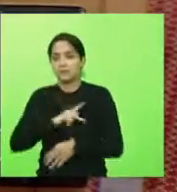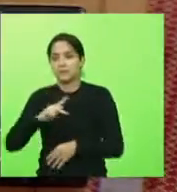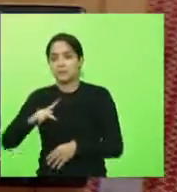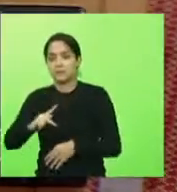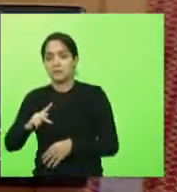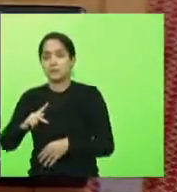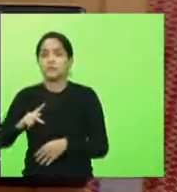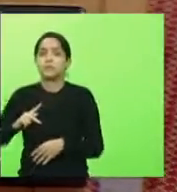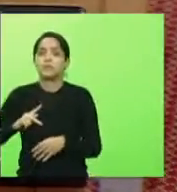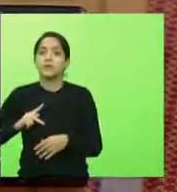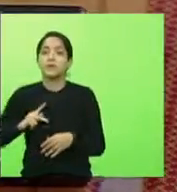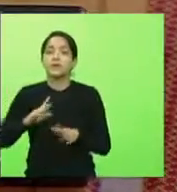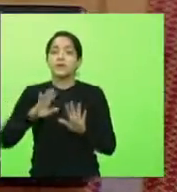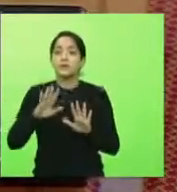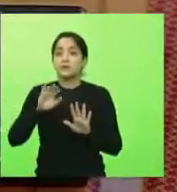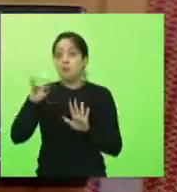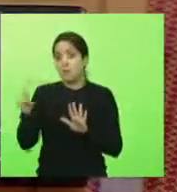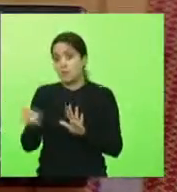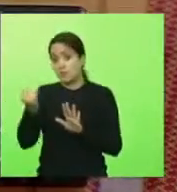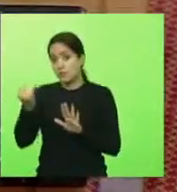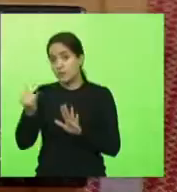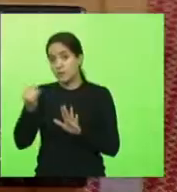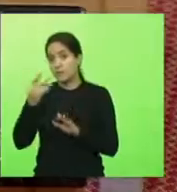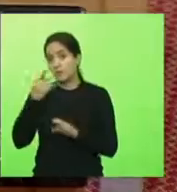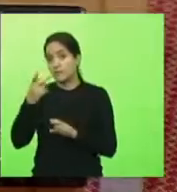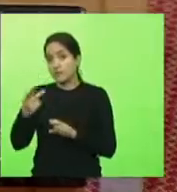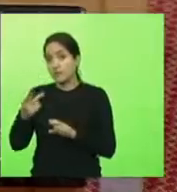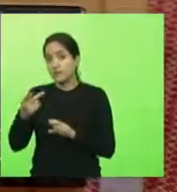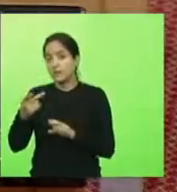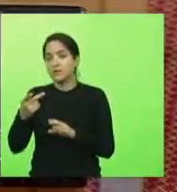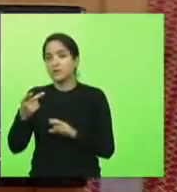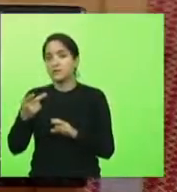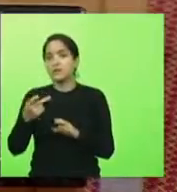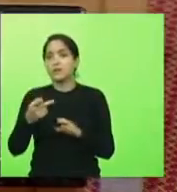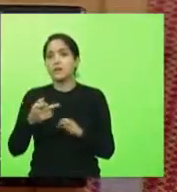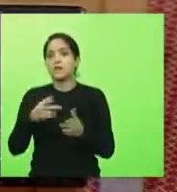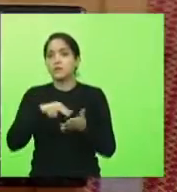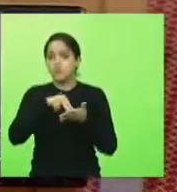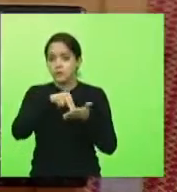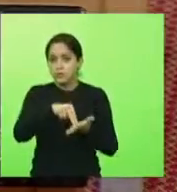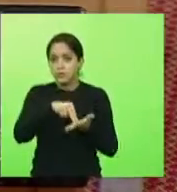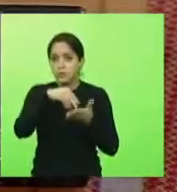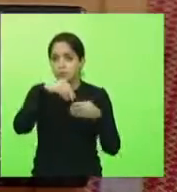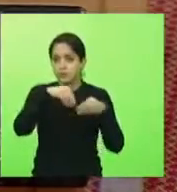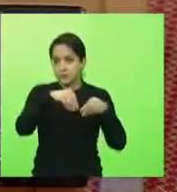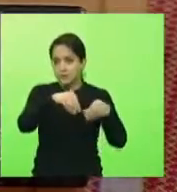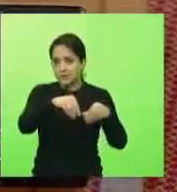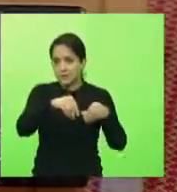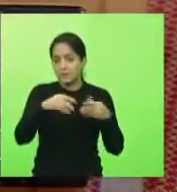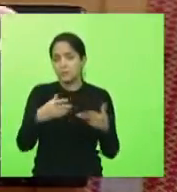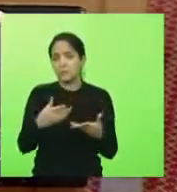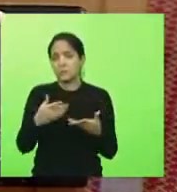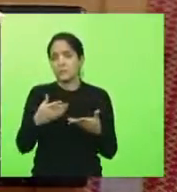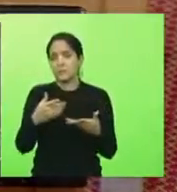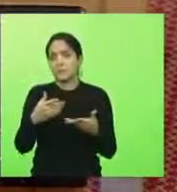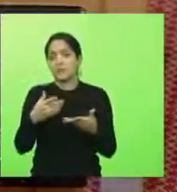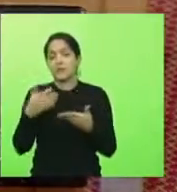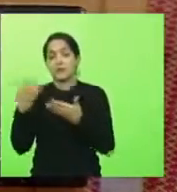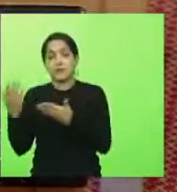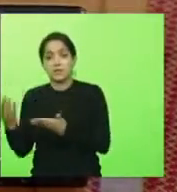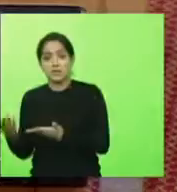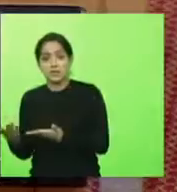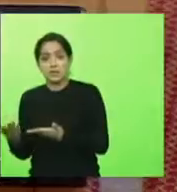e eu aproveitei e falei dessa questão do porto seco. E uma das justificativas que